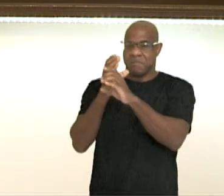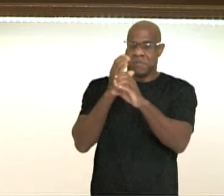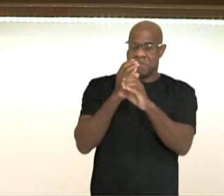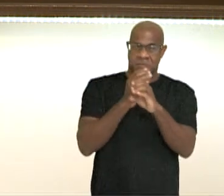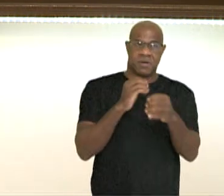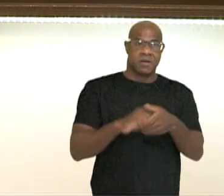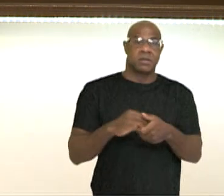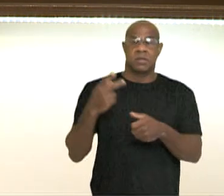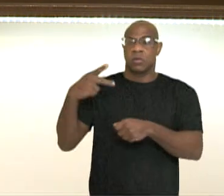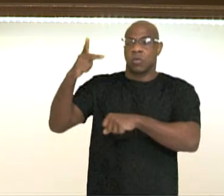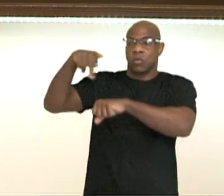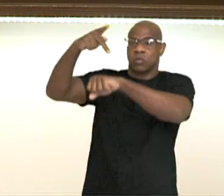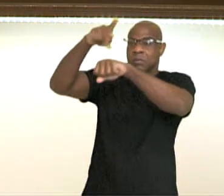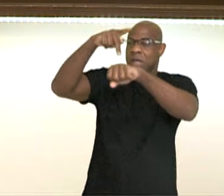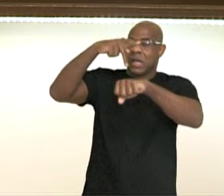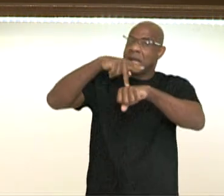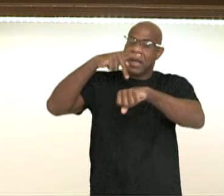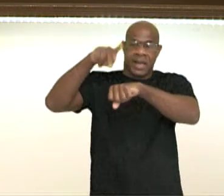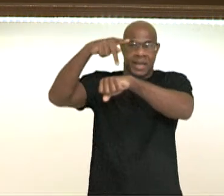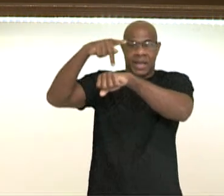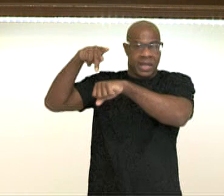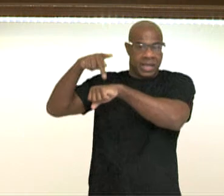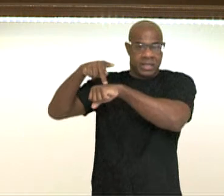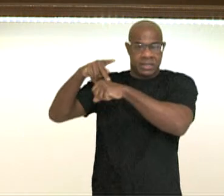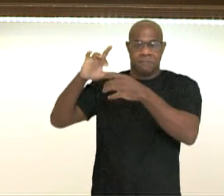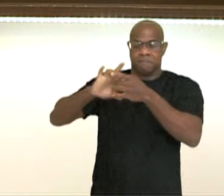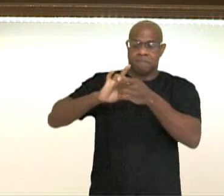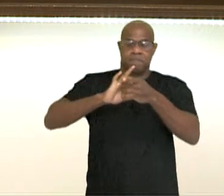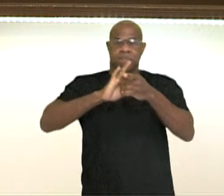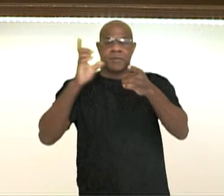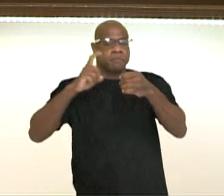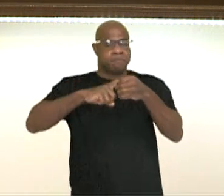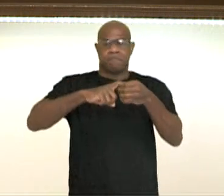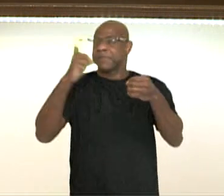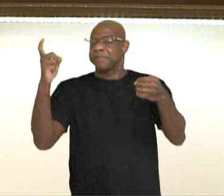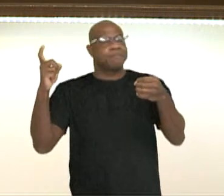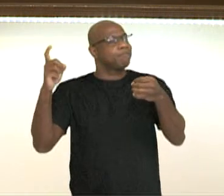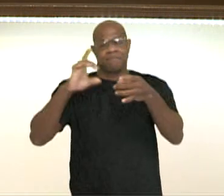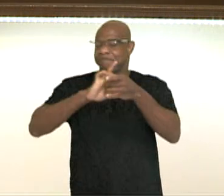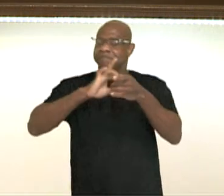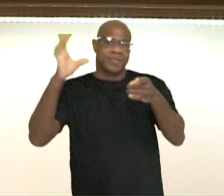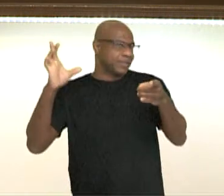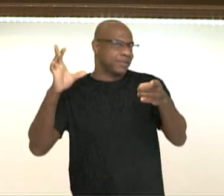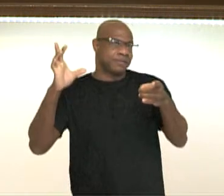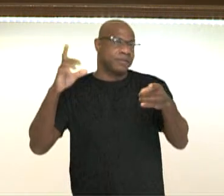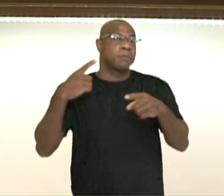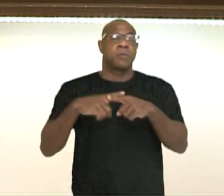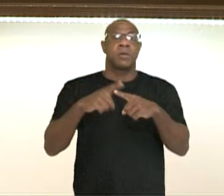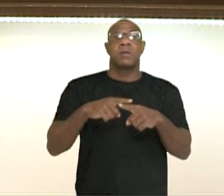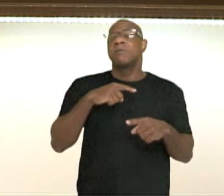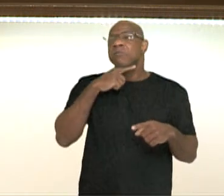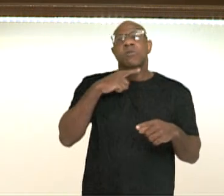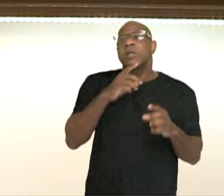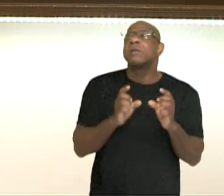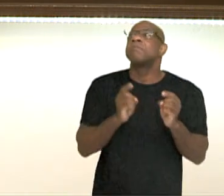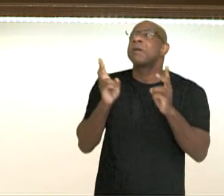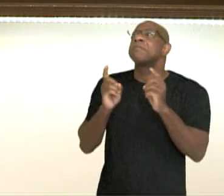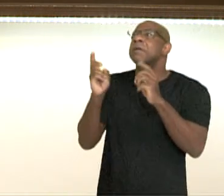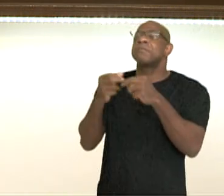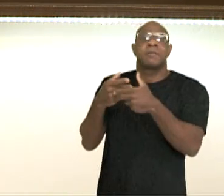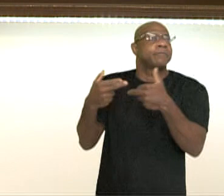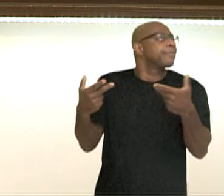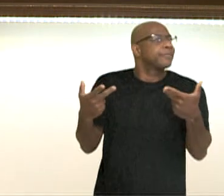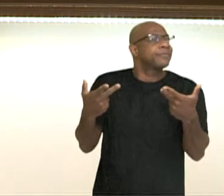outras nações escravagistas tinham de que essa rebelião chegasse até os ouvidos de seus escravizados. Uma coisa que ficou